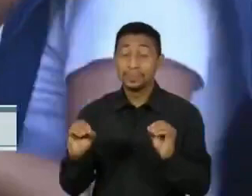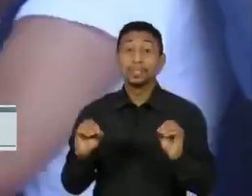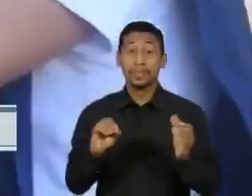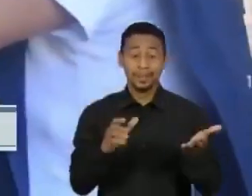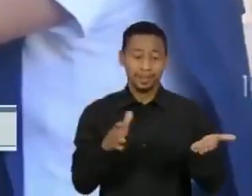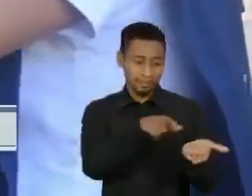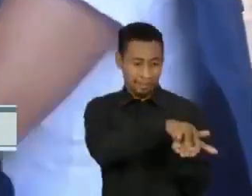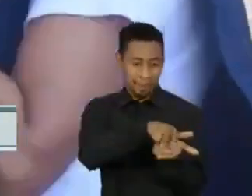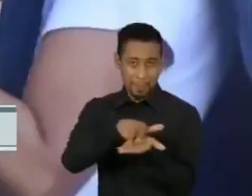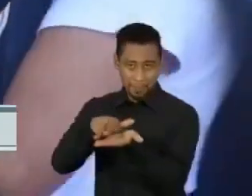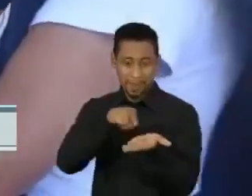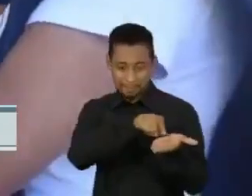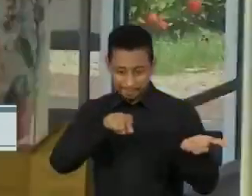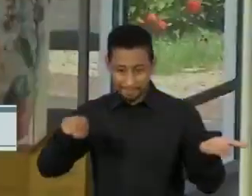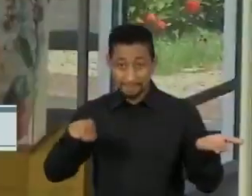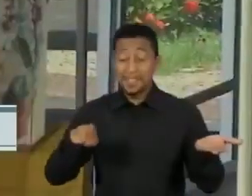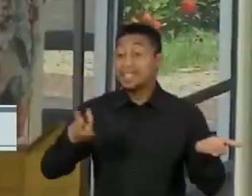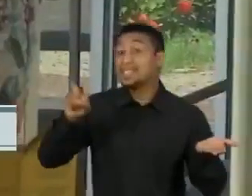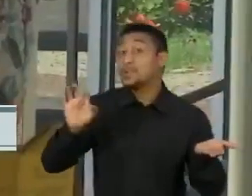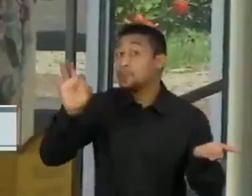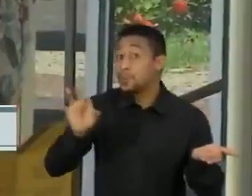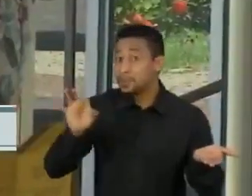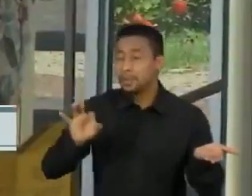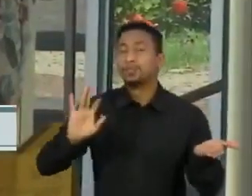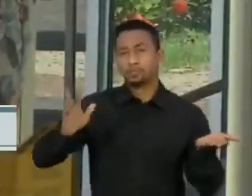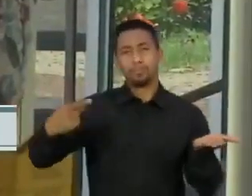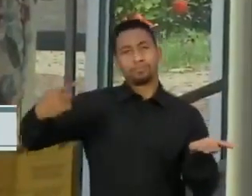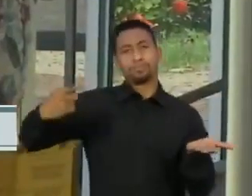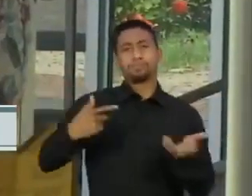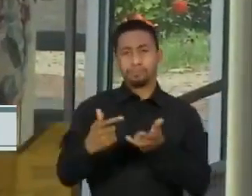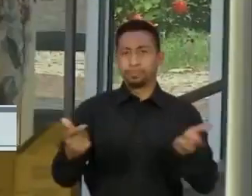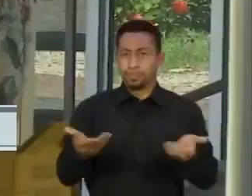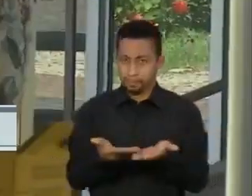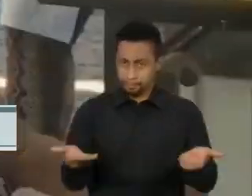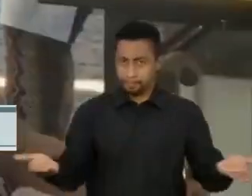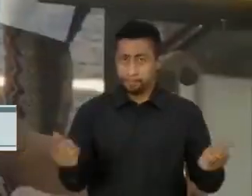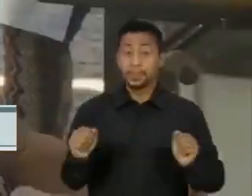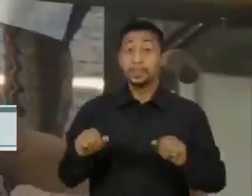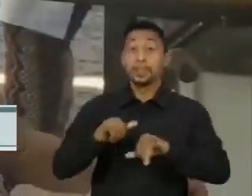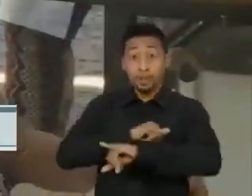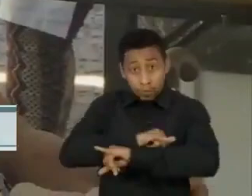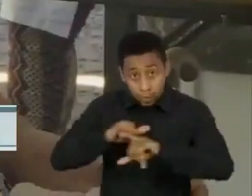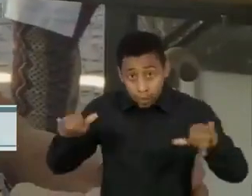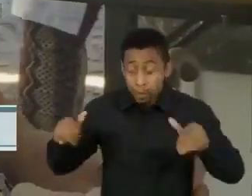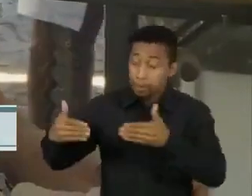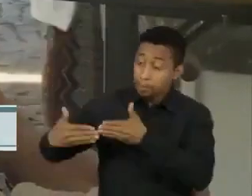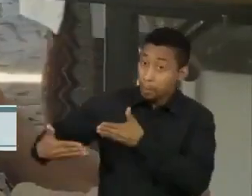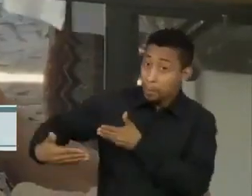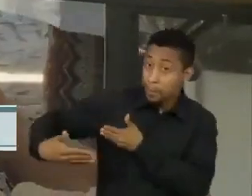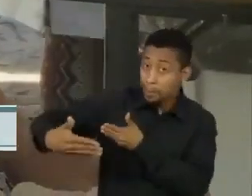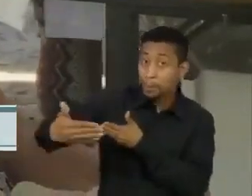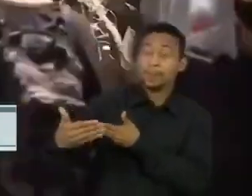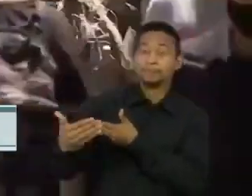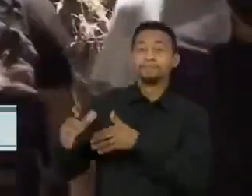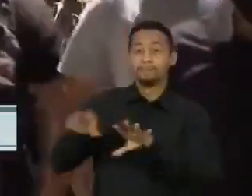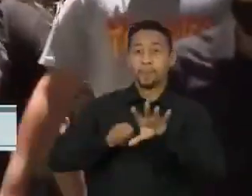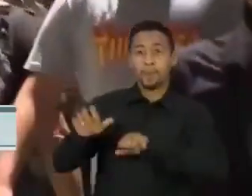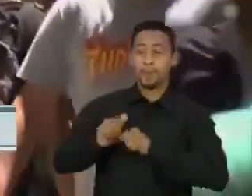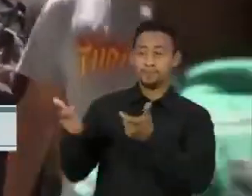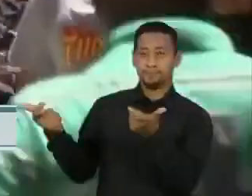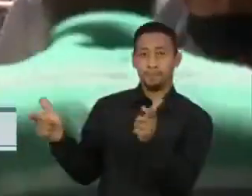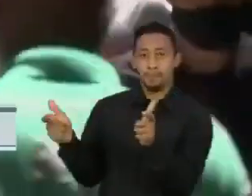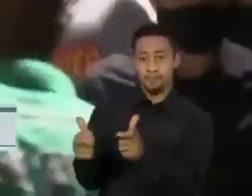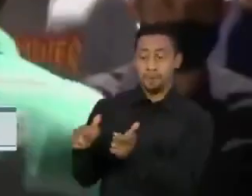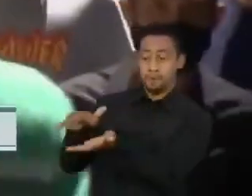5% haviam tomado apenas a primeira. Ainda segundo a Secretaria, após uma queda de várias semanas consecutivas, os índices